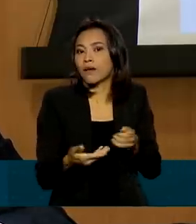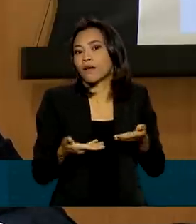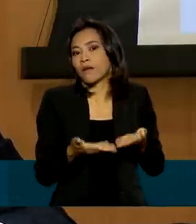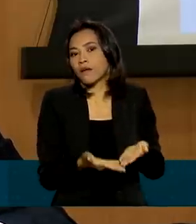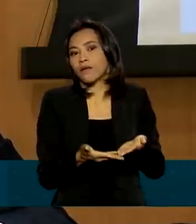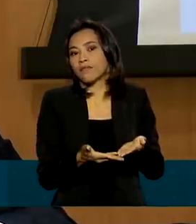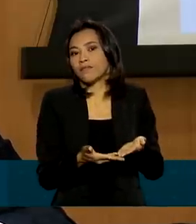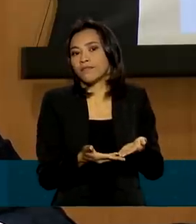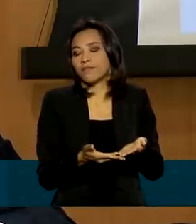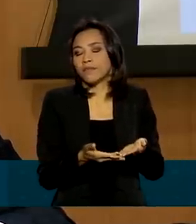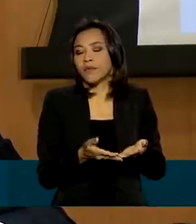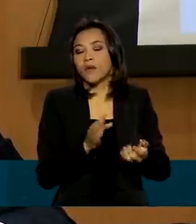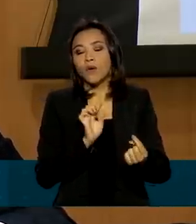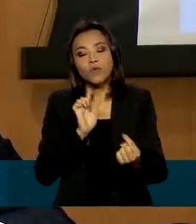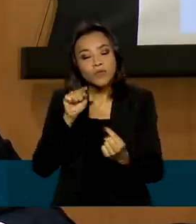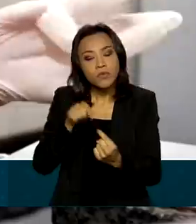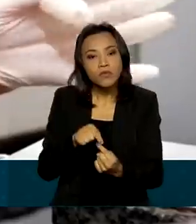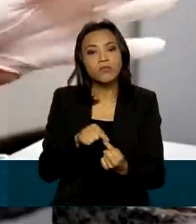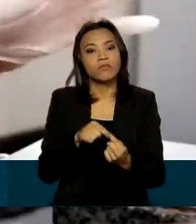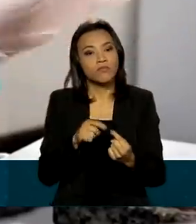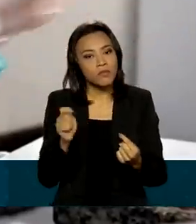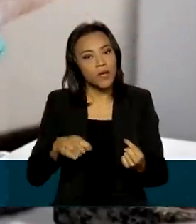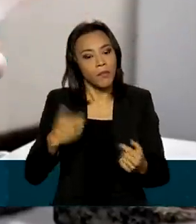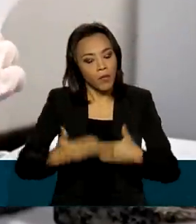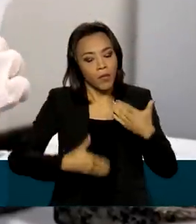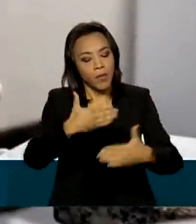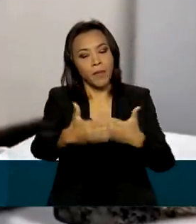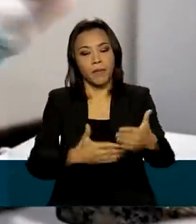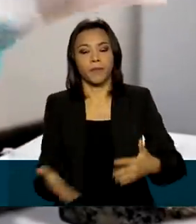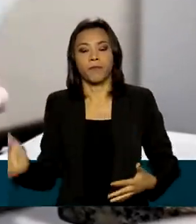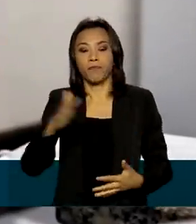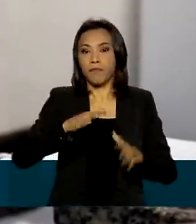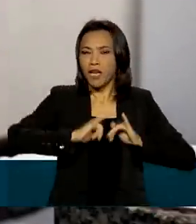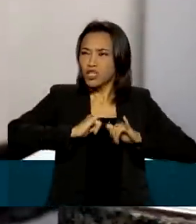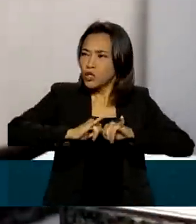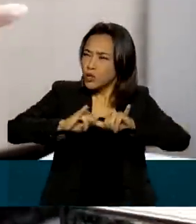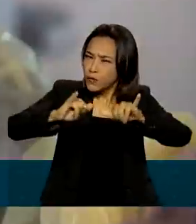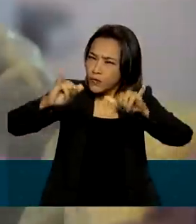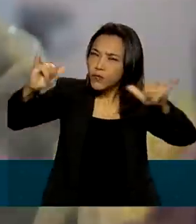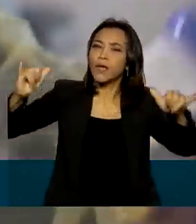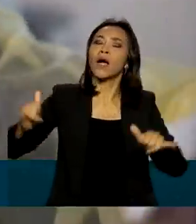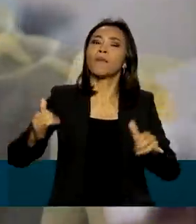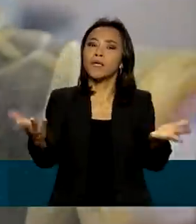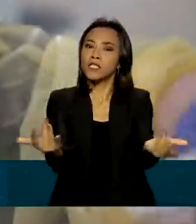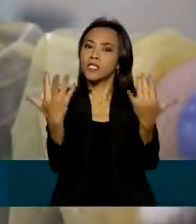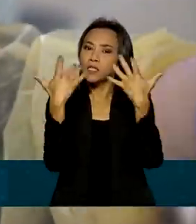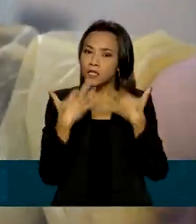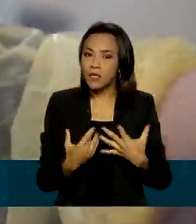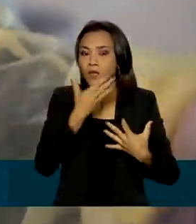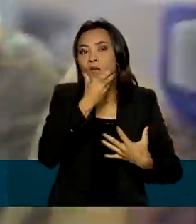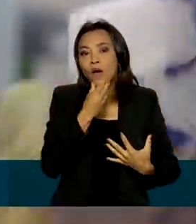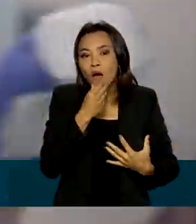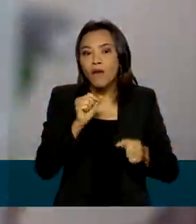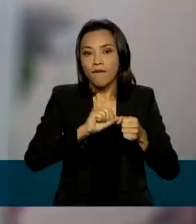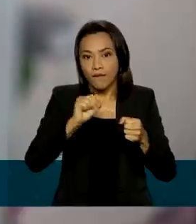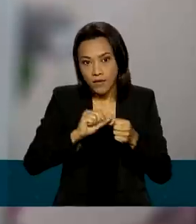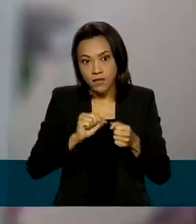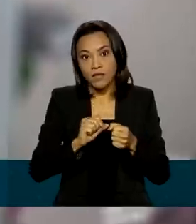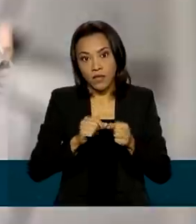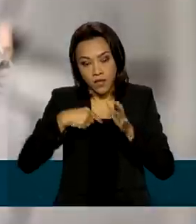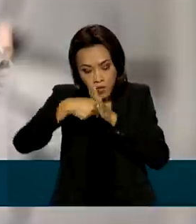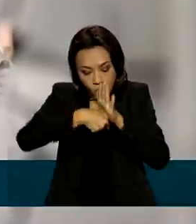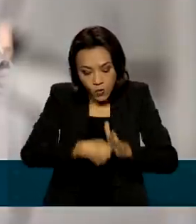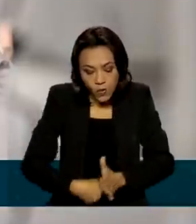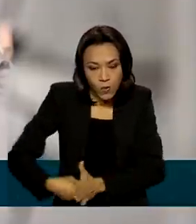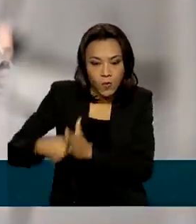os objetivos são outros. Para reforçar o movimento em prol de exames e consultas e facilitar o tratamento da